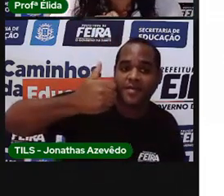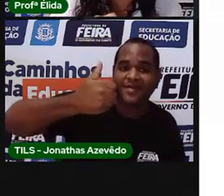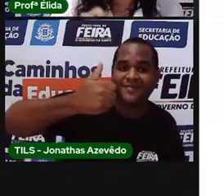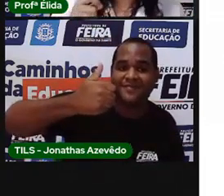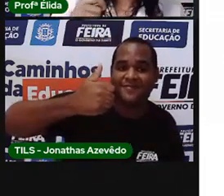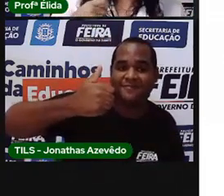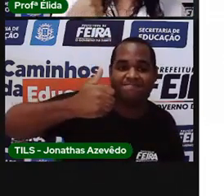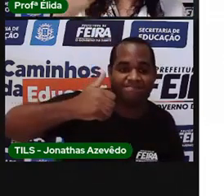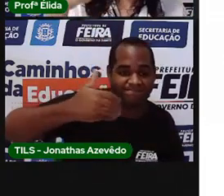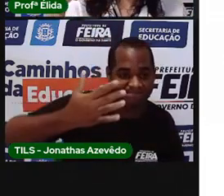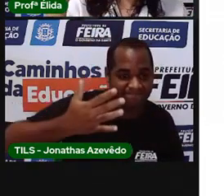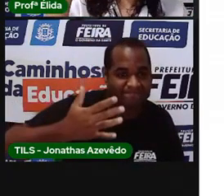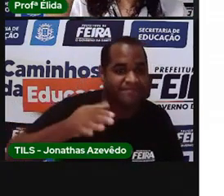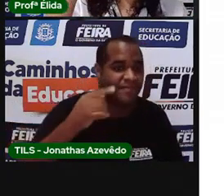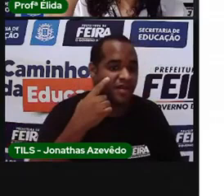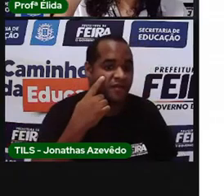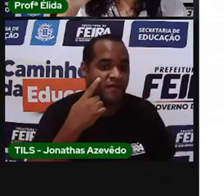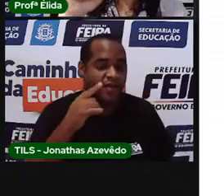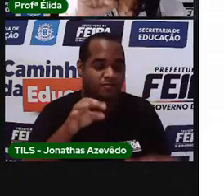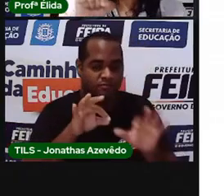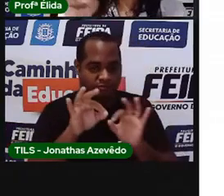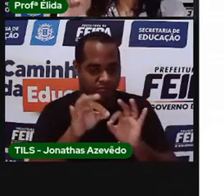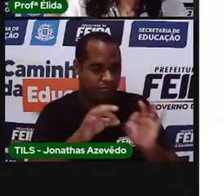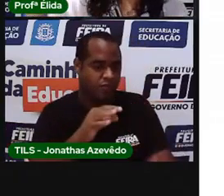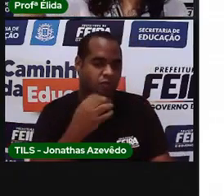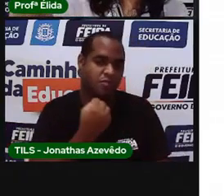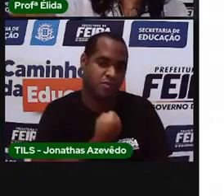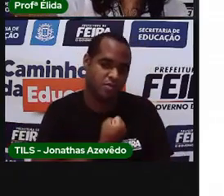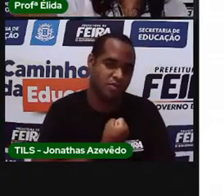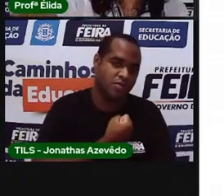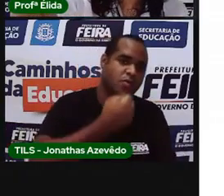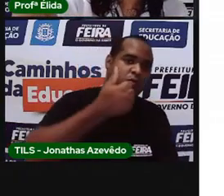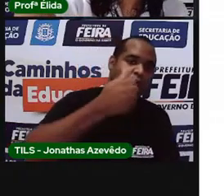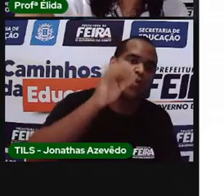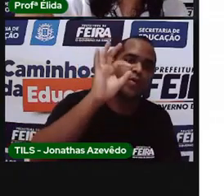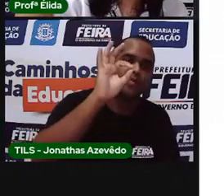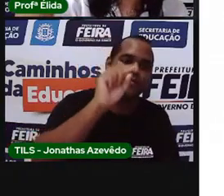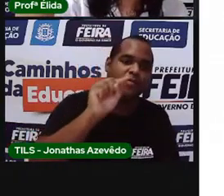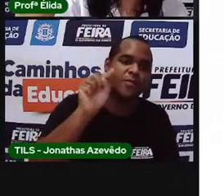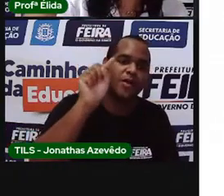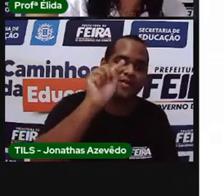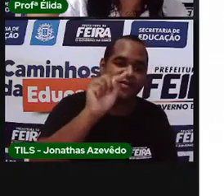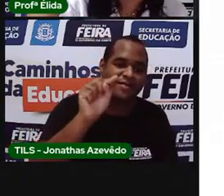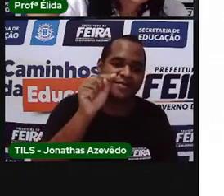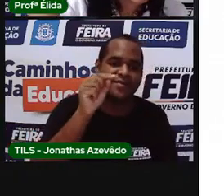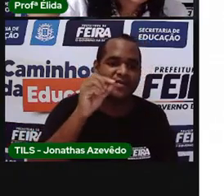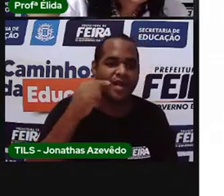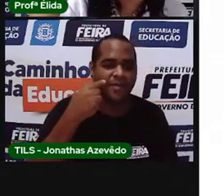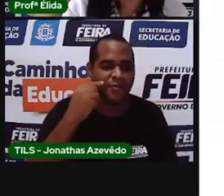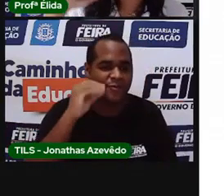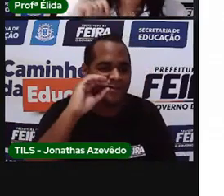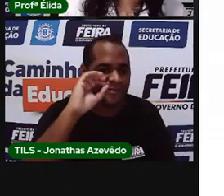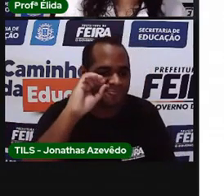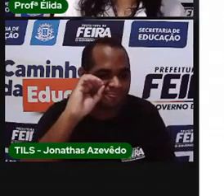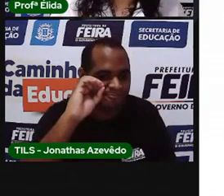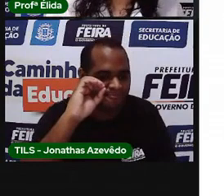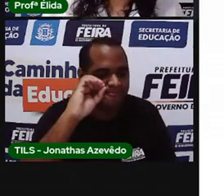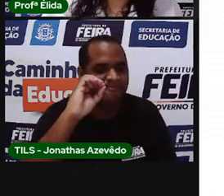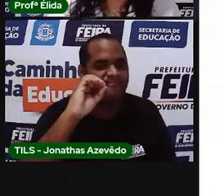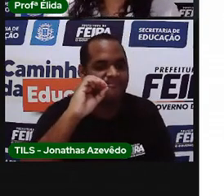Justamente, você escreve o número um, faz aquela bolinha, que é um zerinho. Pronto?